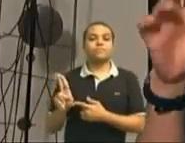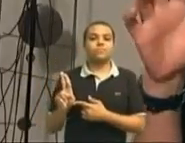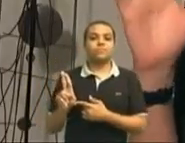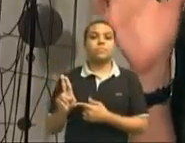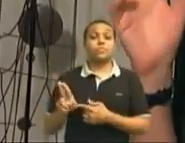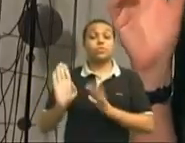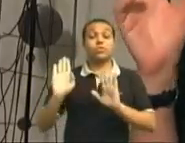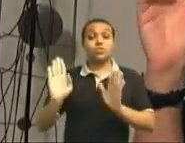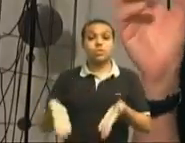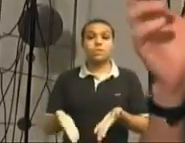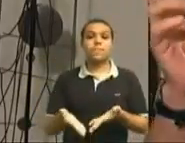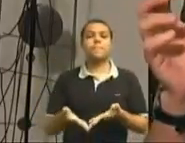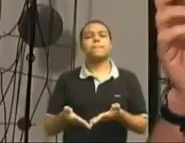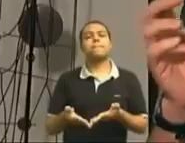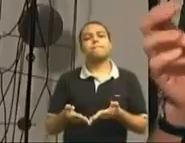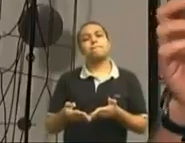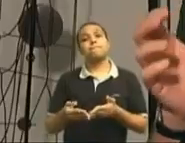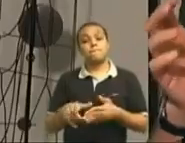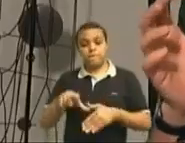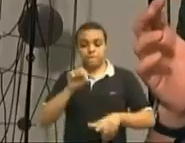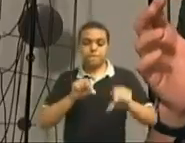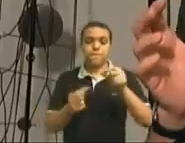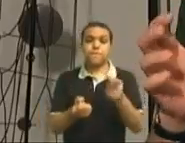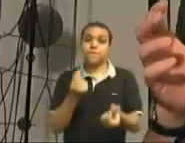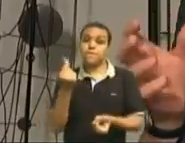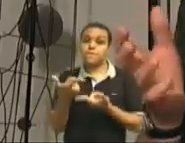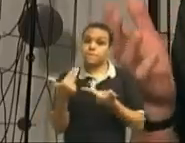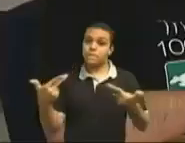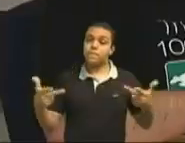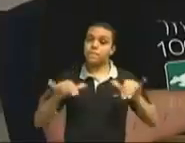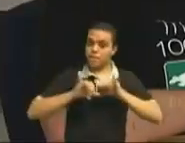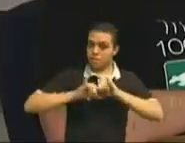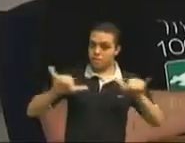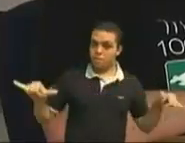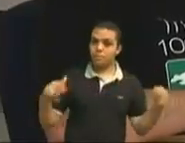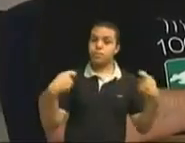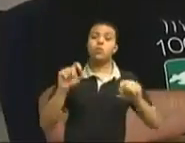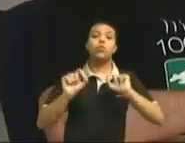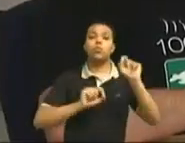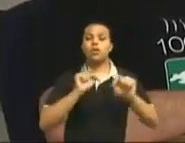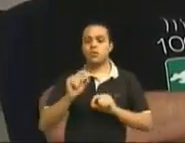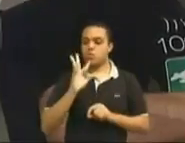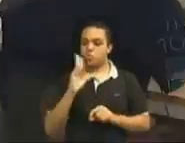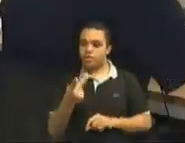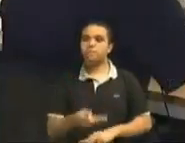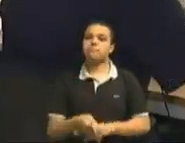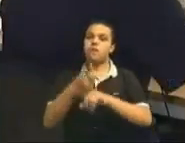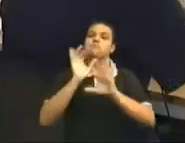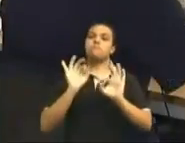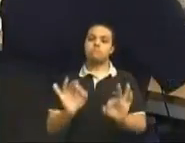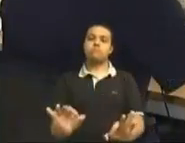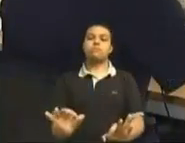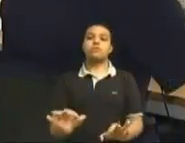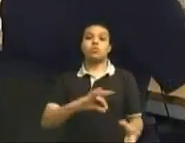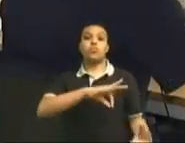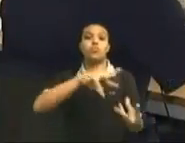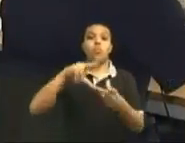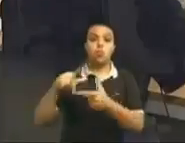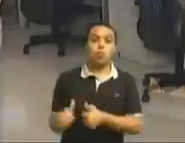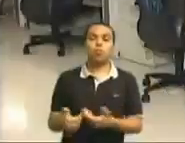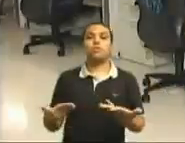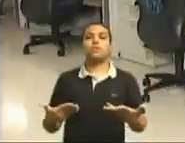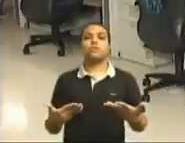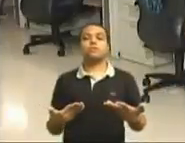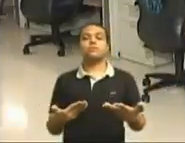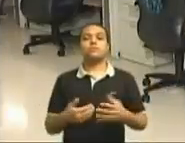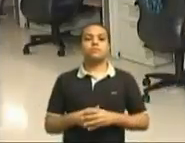ela faz uma seleção de alguma das peças que merecem um reconhecimento. Isso mundialmente sobre